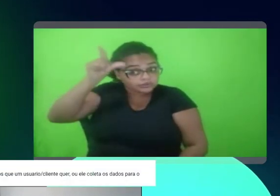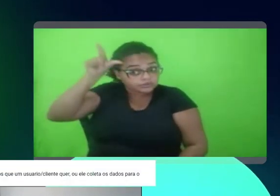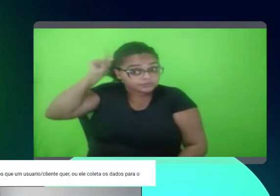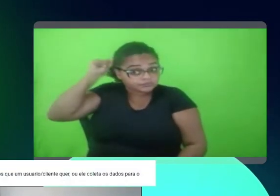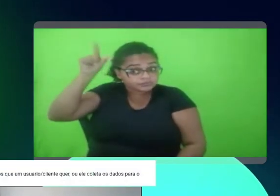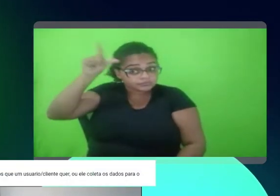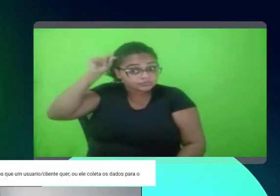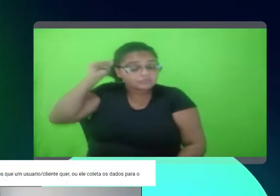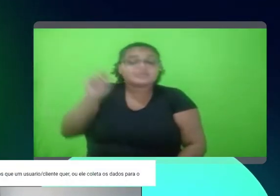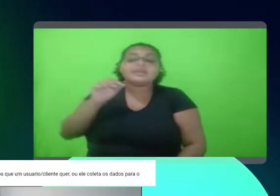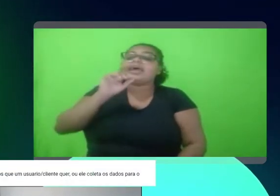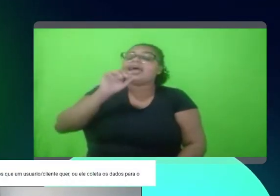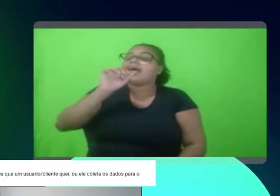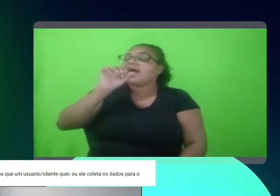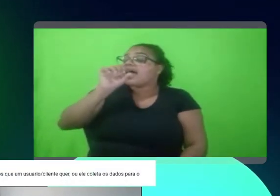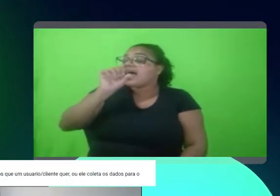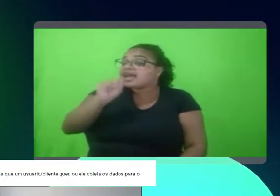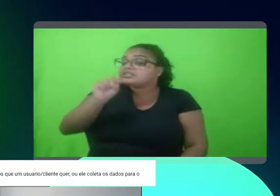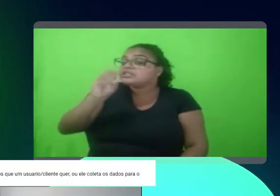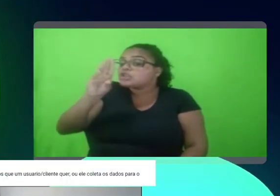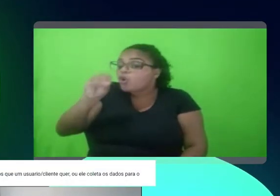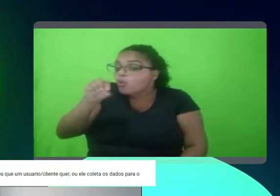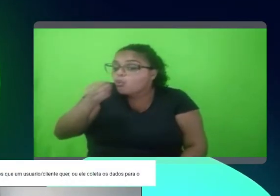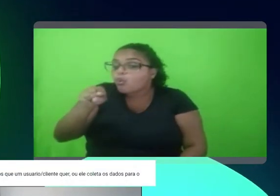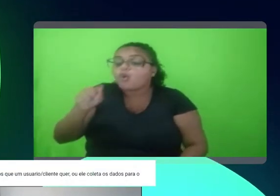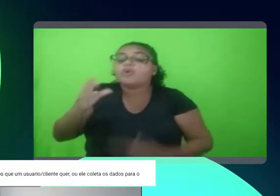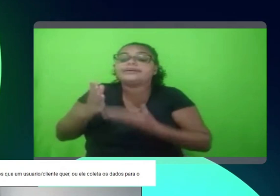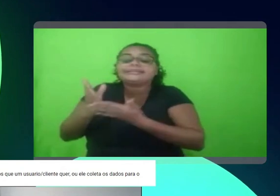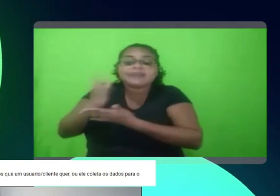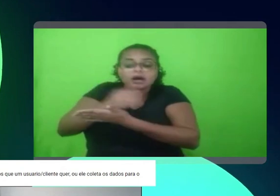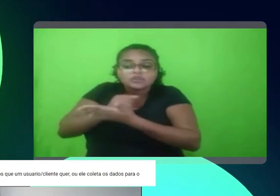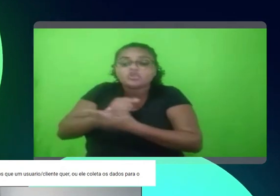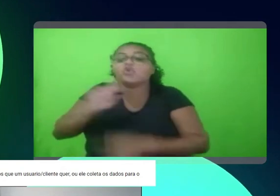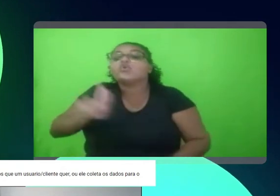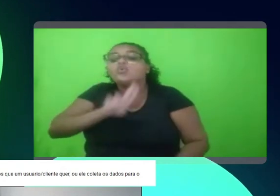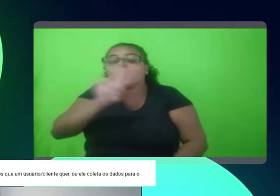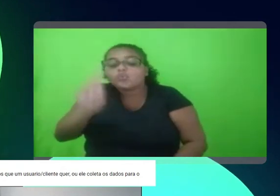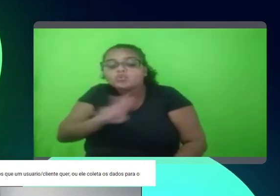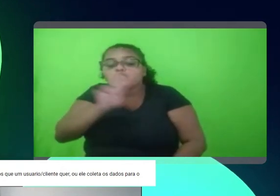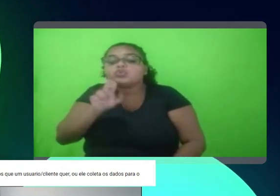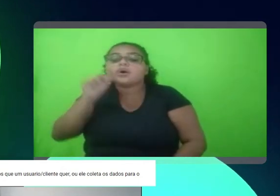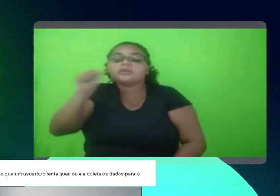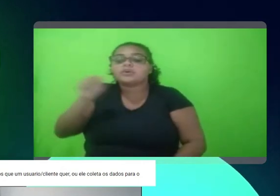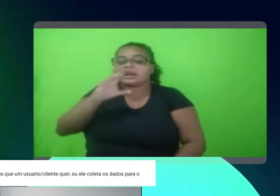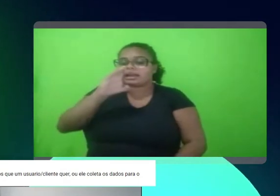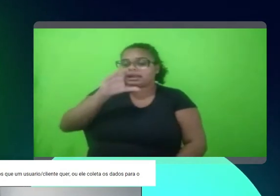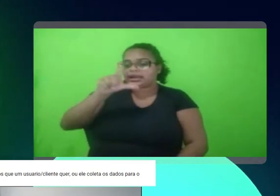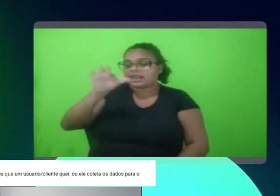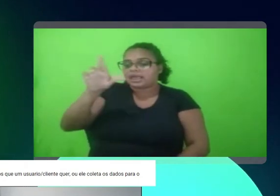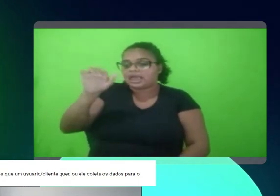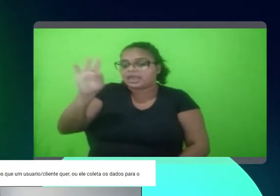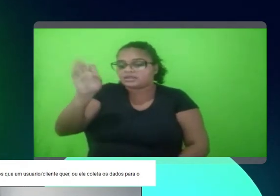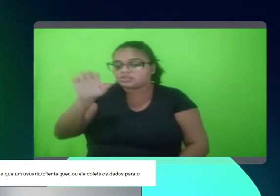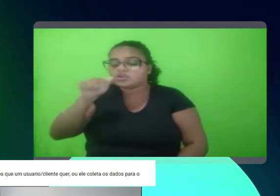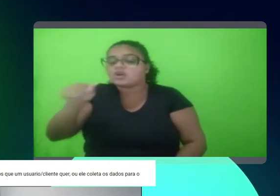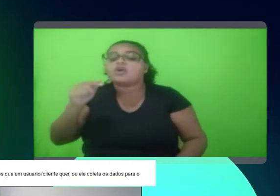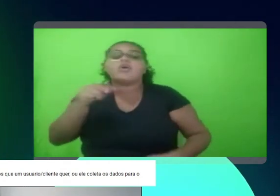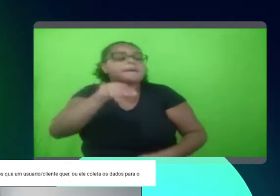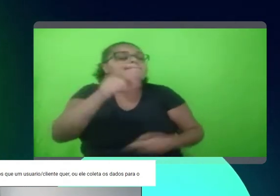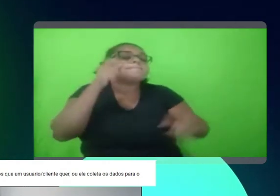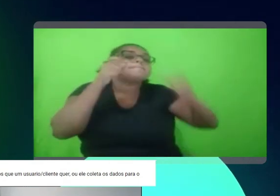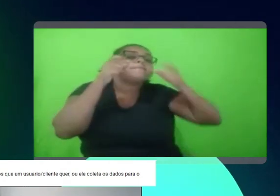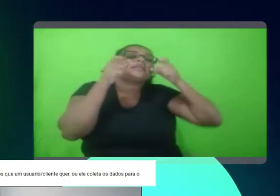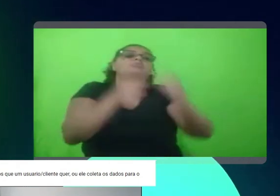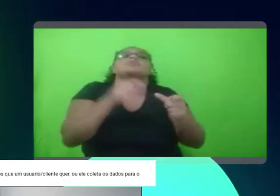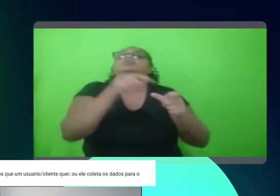o SEO facilita o acesso aos dados para que um usuário cliente quer, ou ele coleta os dados para o